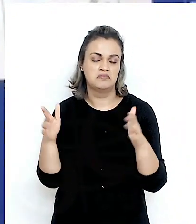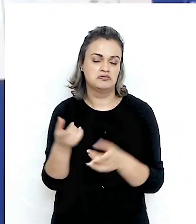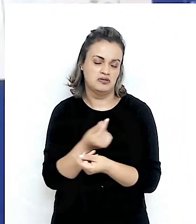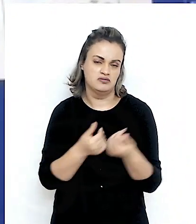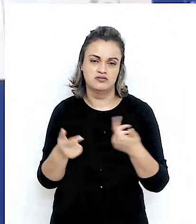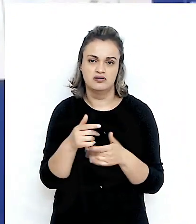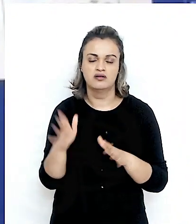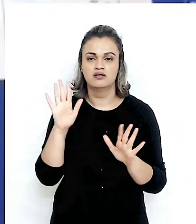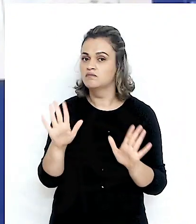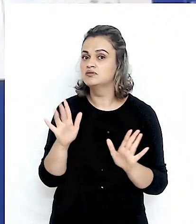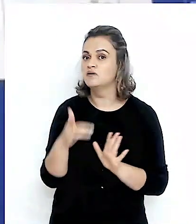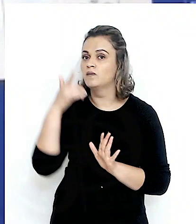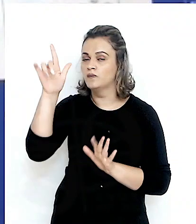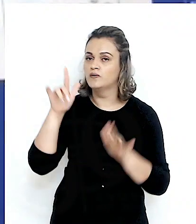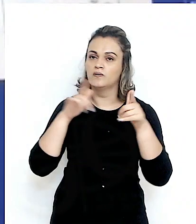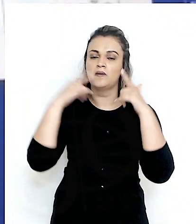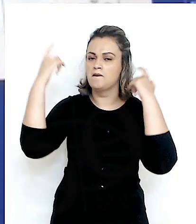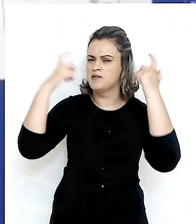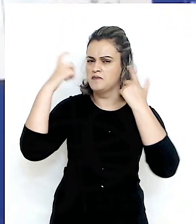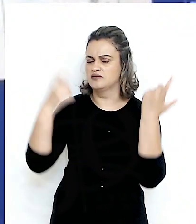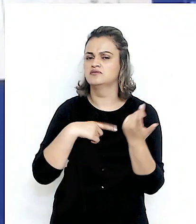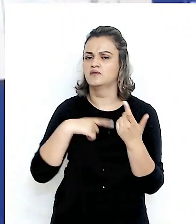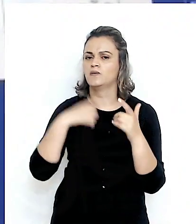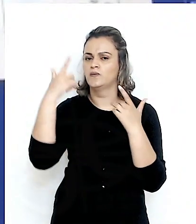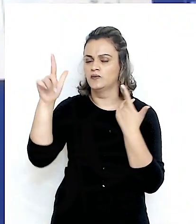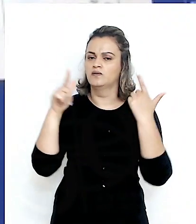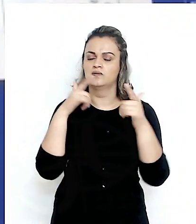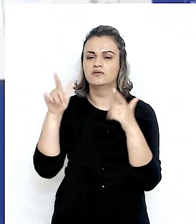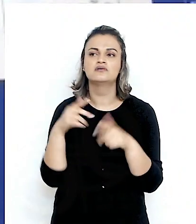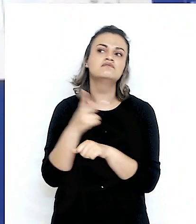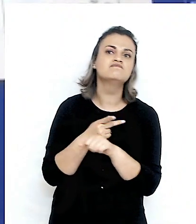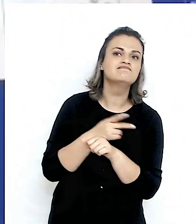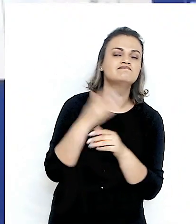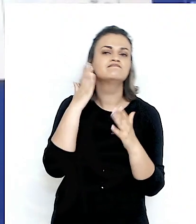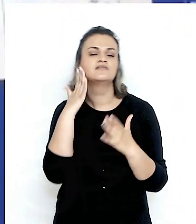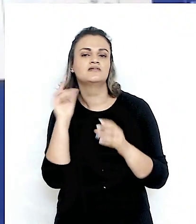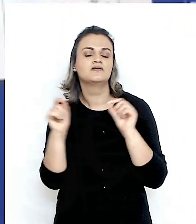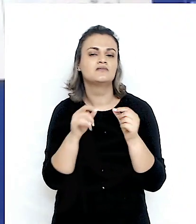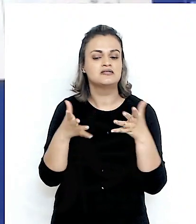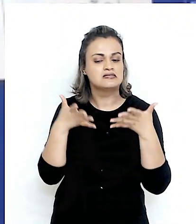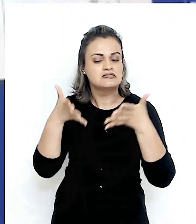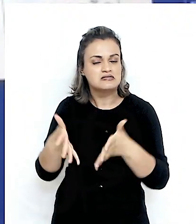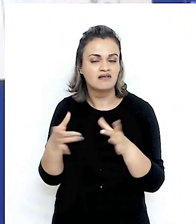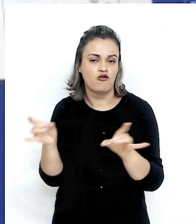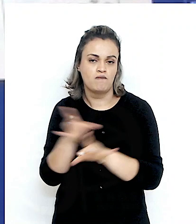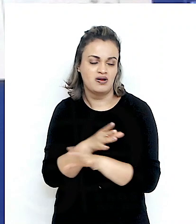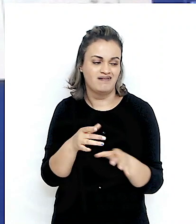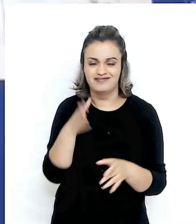há também essa preocupação em buscarmos nossa integração, né,